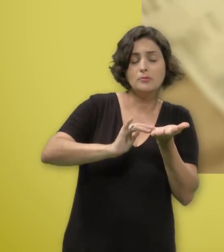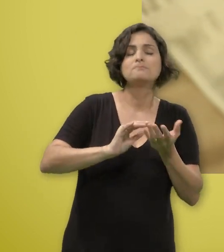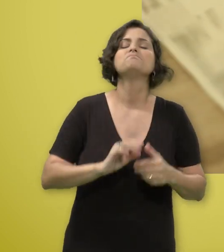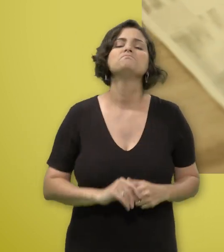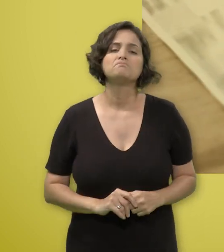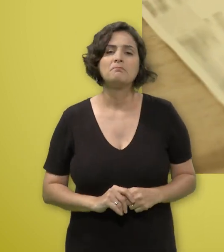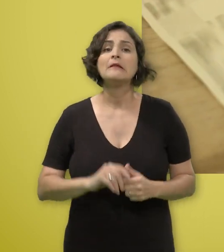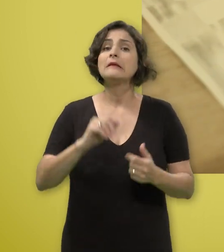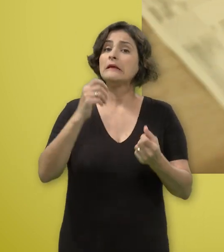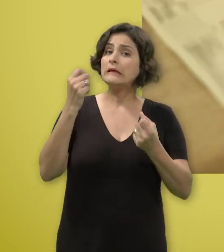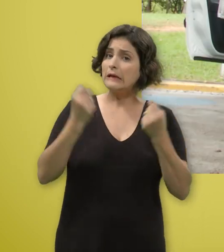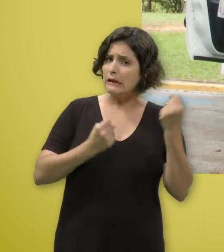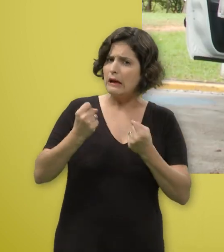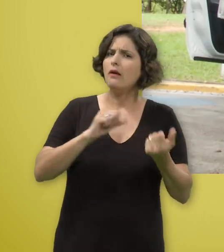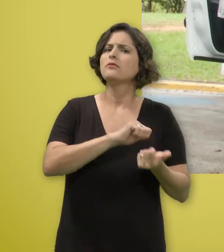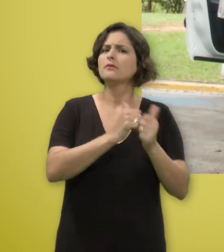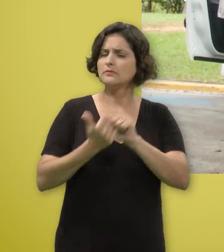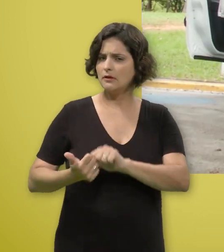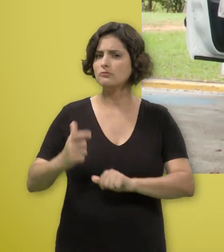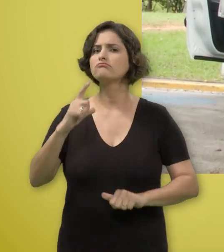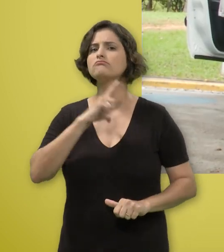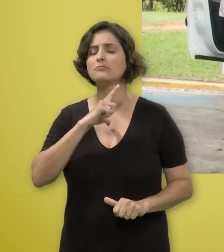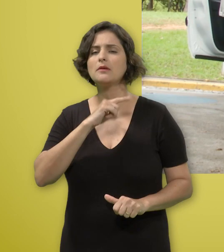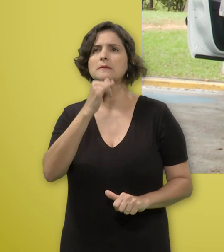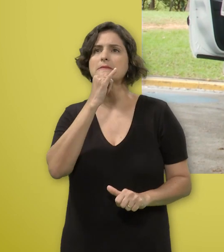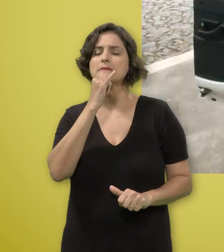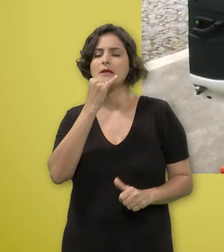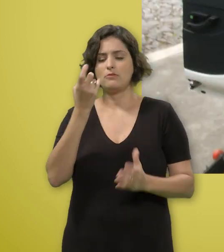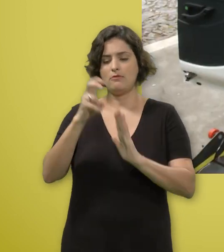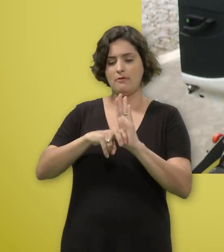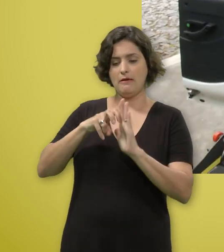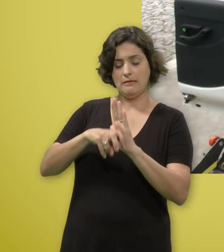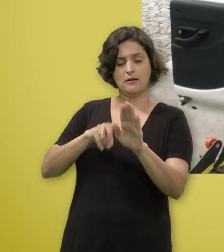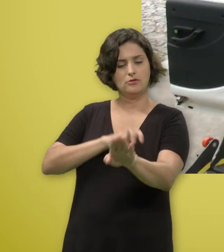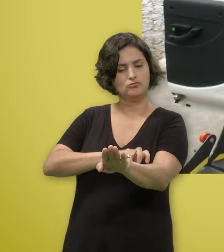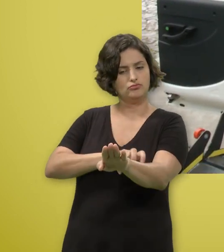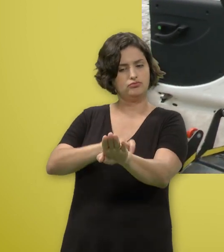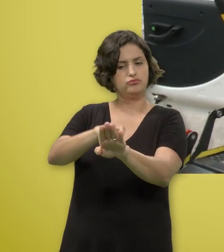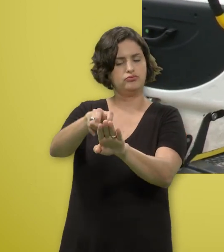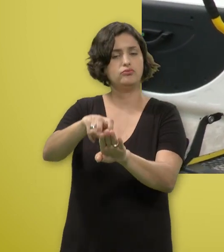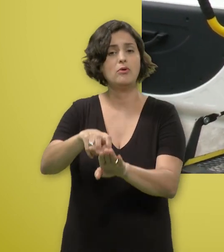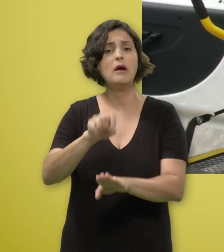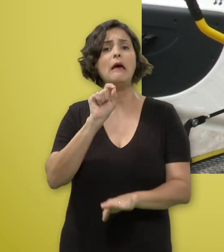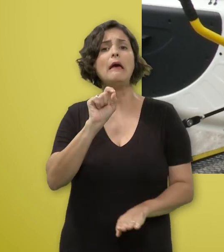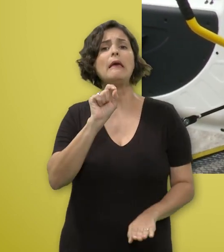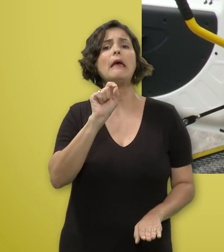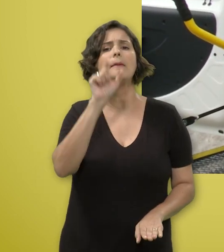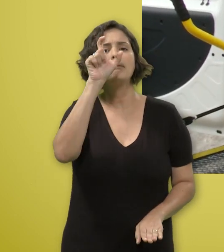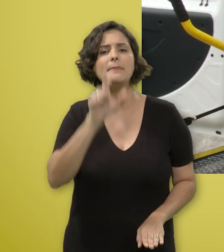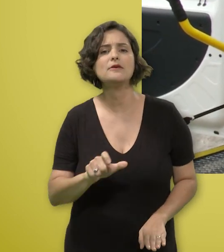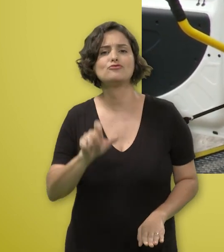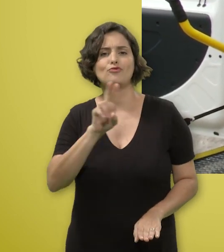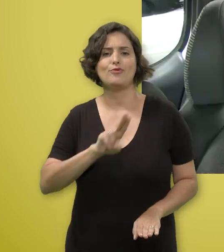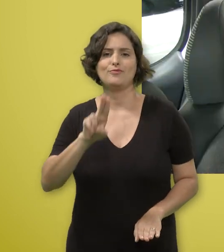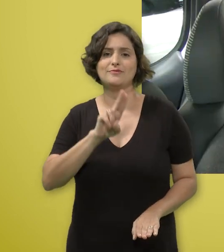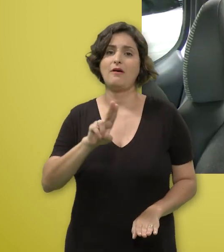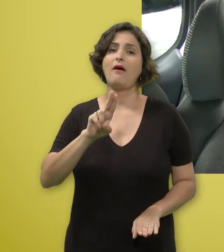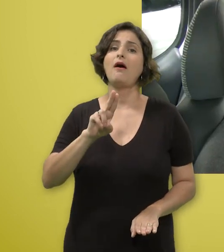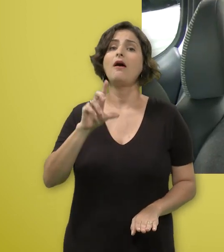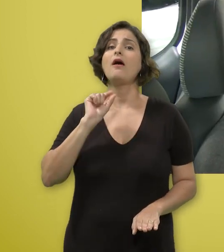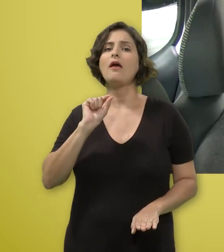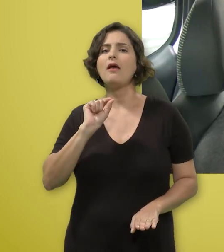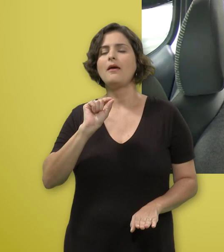relevo. A gente também tem o serviço do transporte acessível, é um carro adaptado que o UNAI tem,